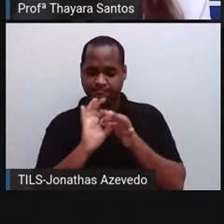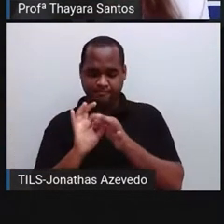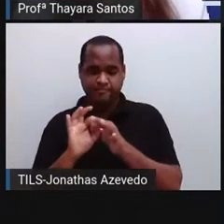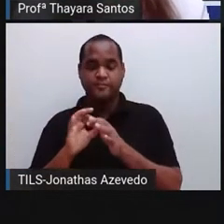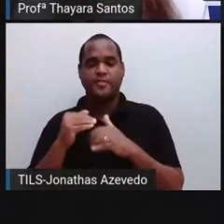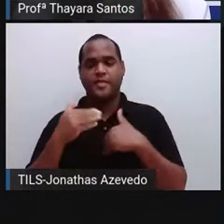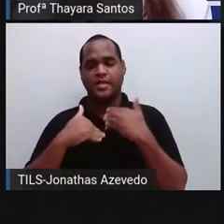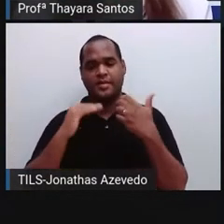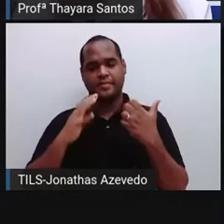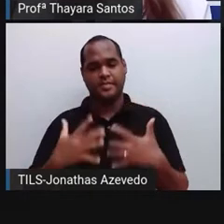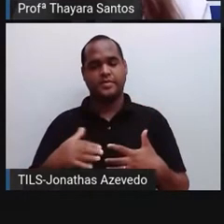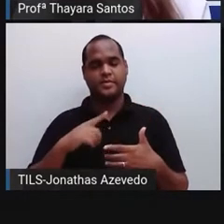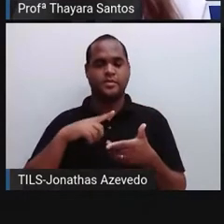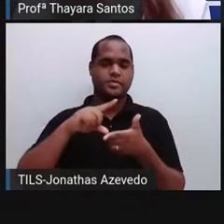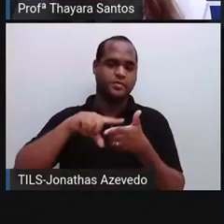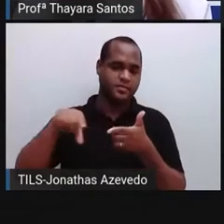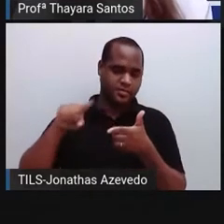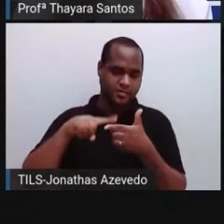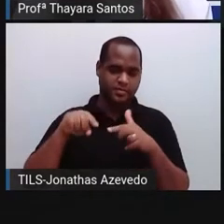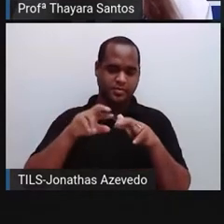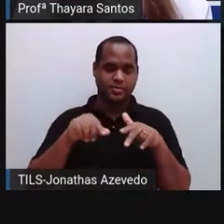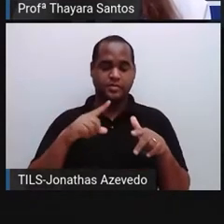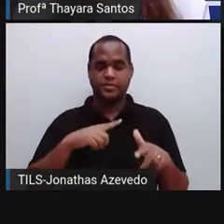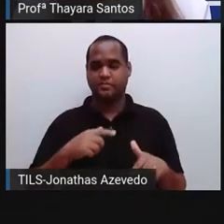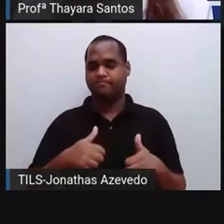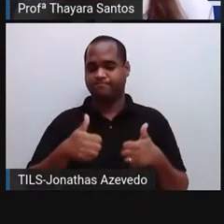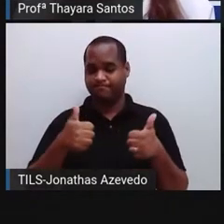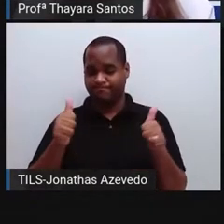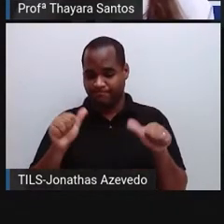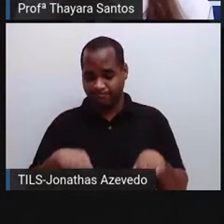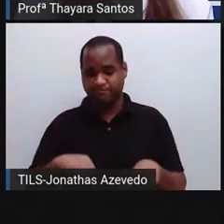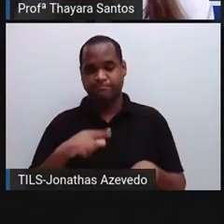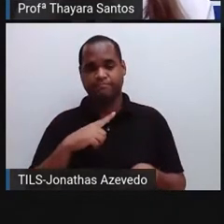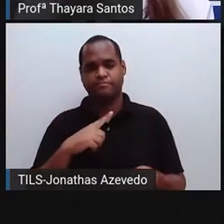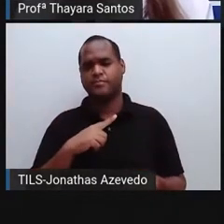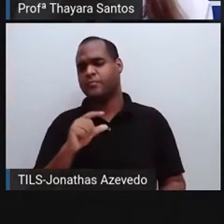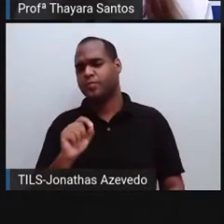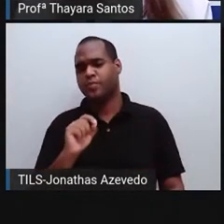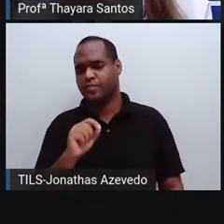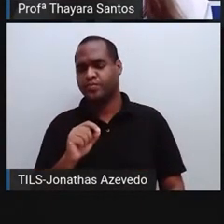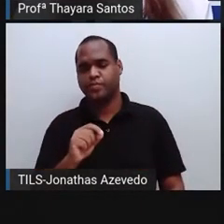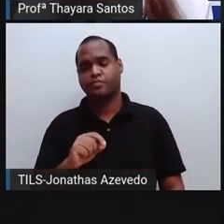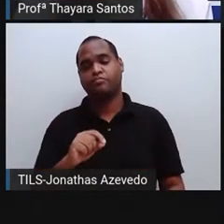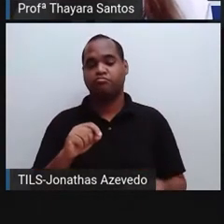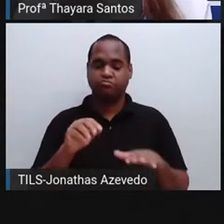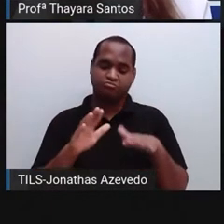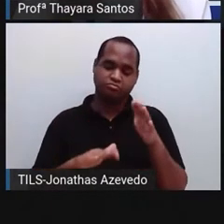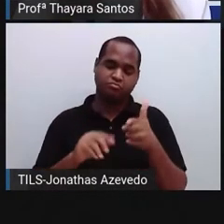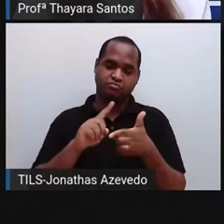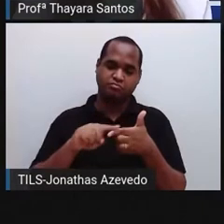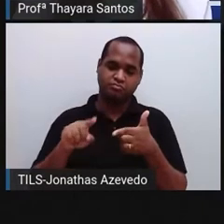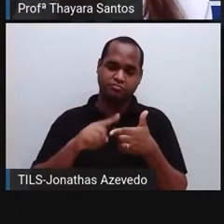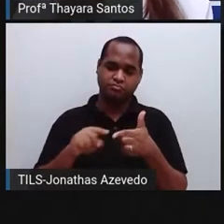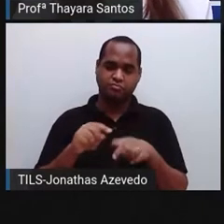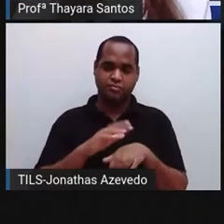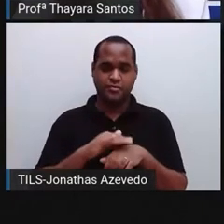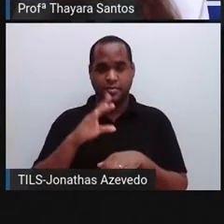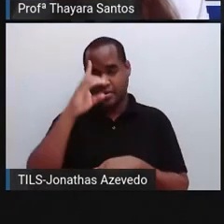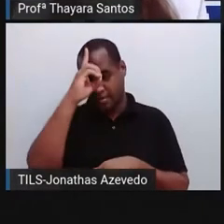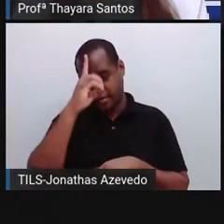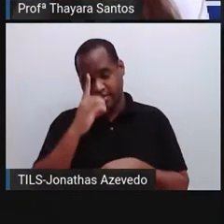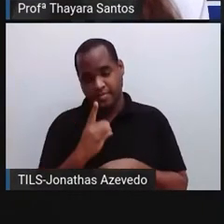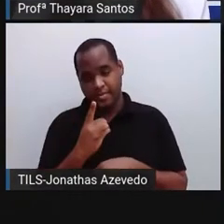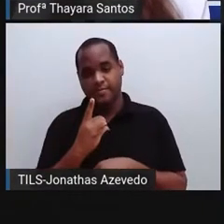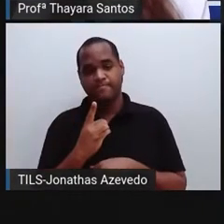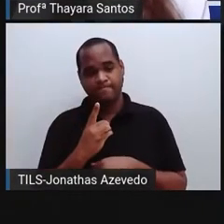funcionamento, né? O funcionamento inadequado desse sistema límbico. Então, algumas doenças são, primeiro, a depressão, que tem sido